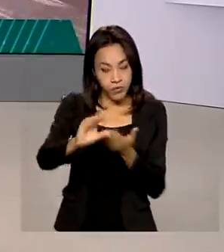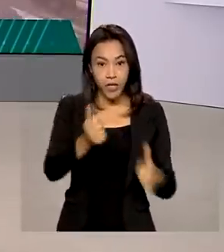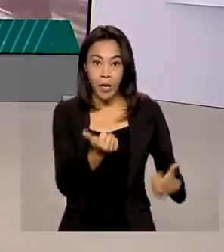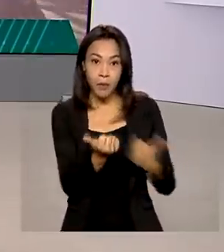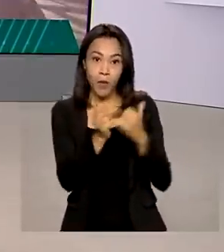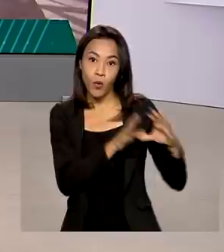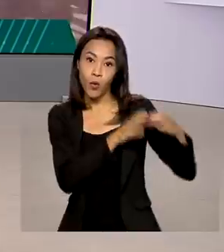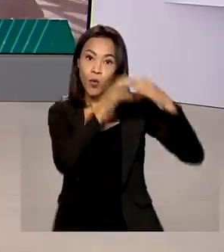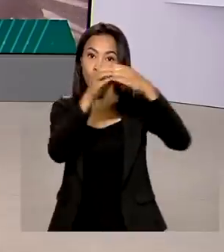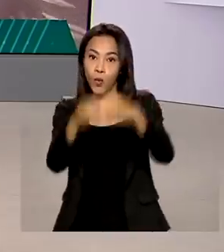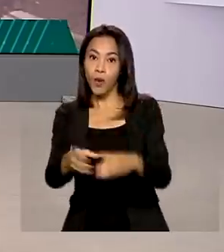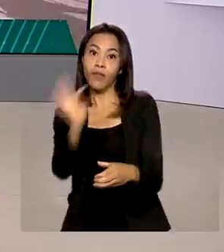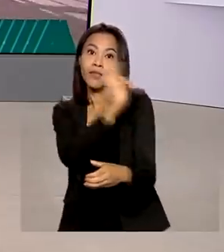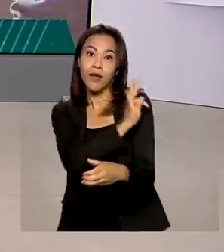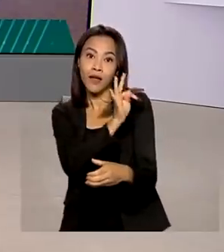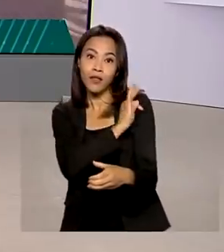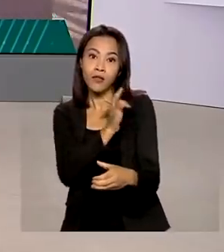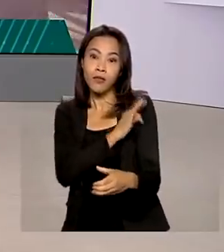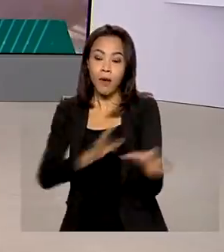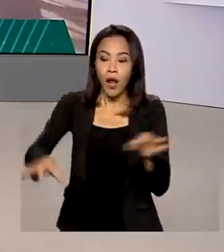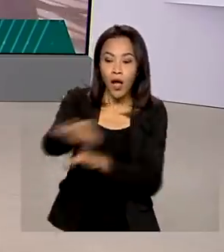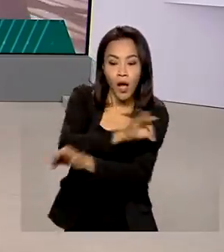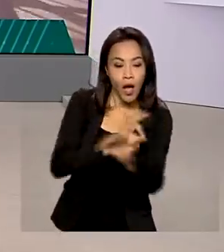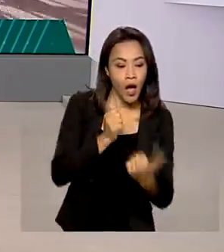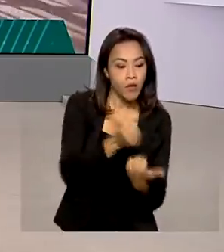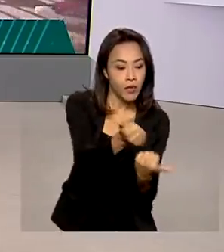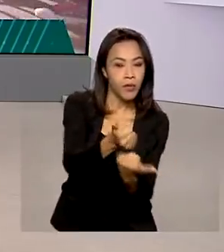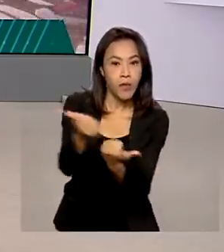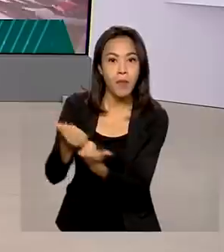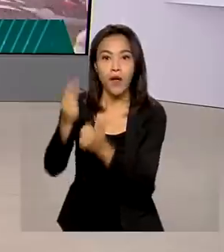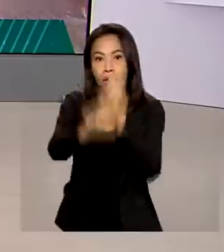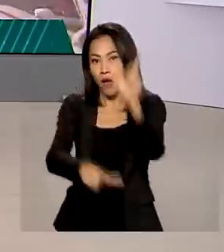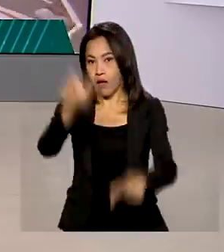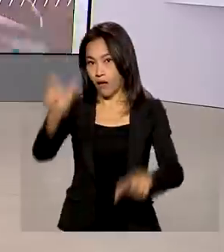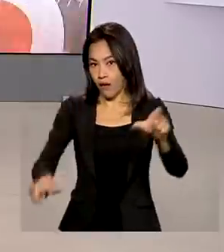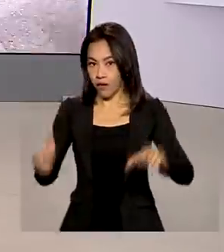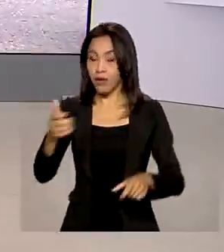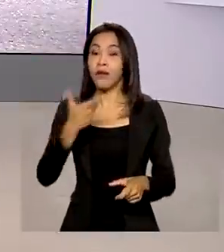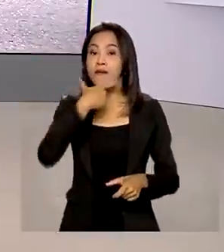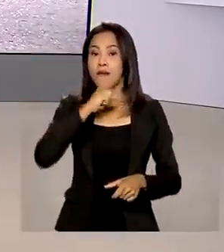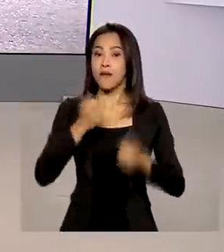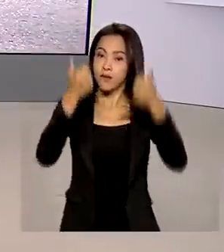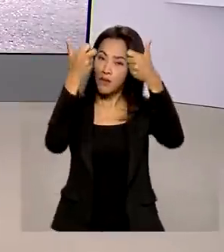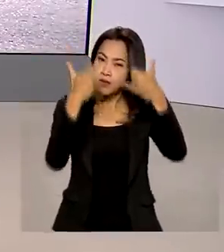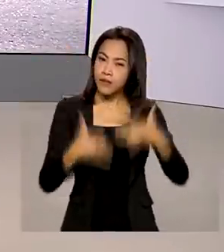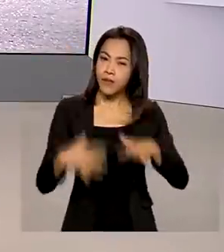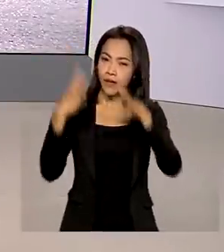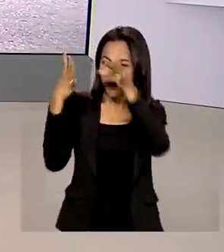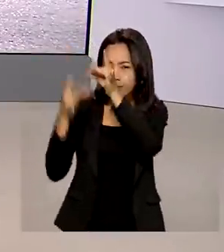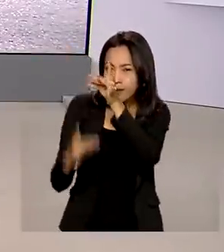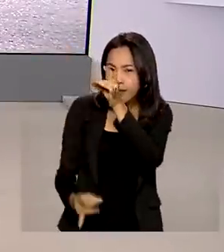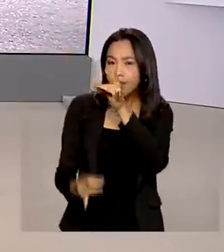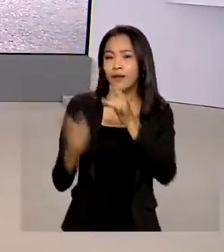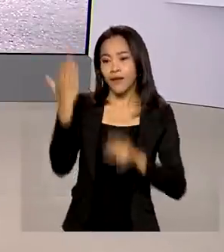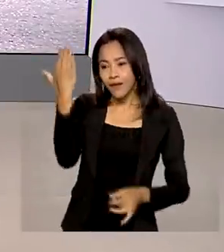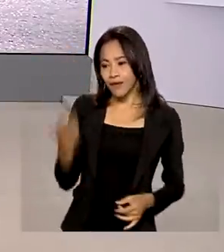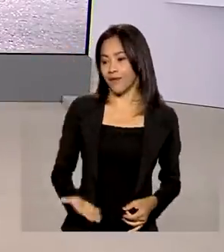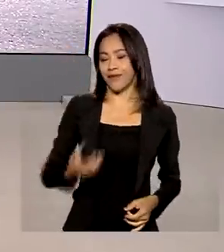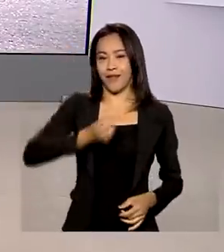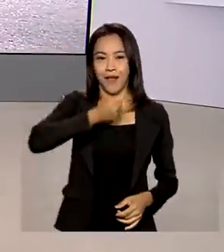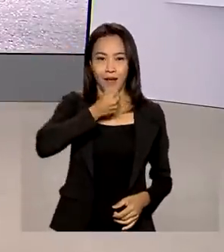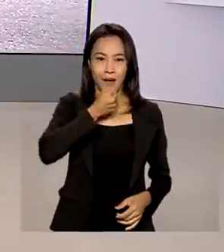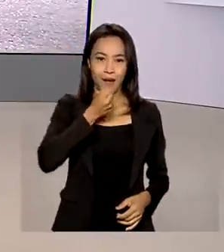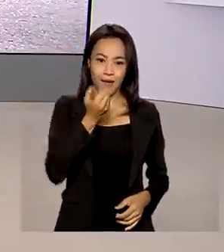auxiliar na recuperação da infraestrutura e no atendimento à população. Quem traz os detalhes para a gente ao vivo do Rio de Janeiro é o repórter